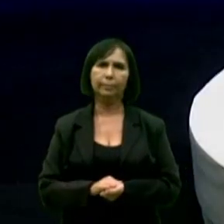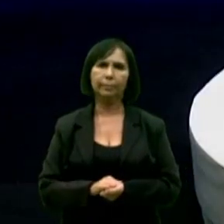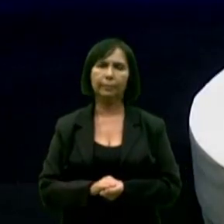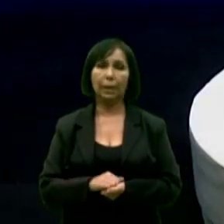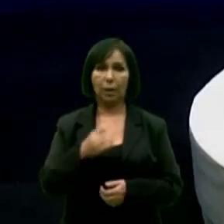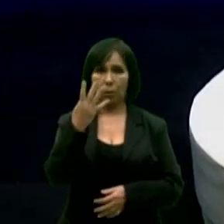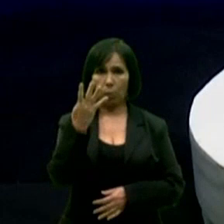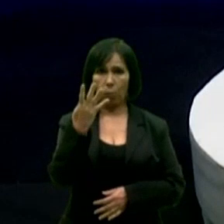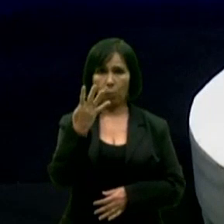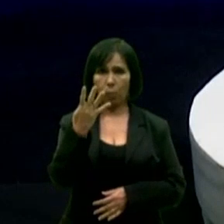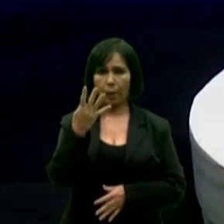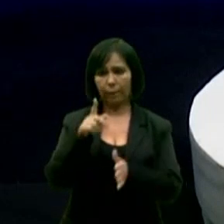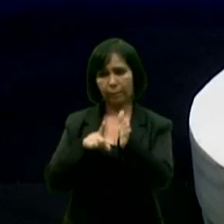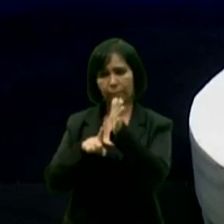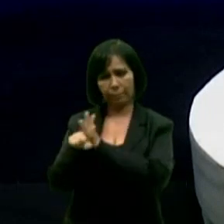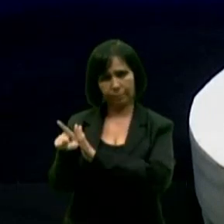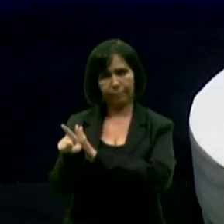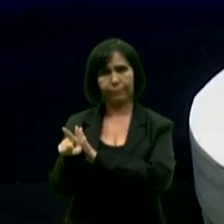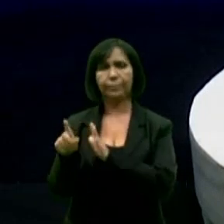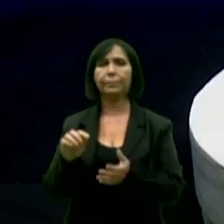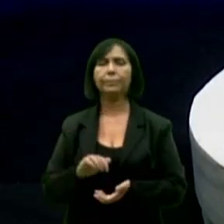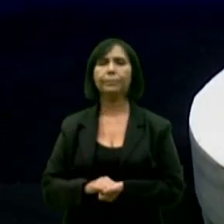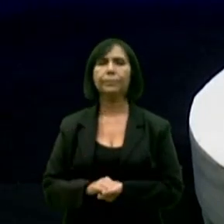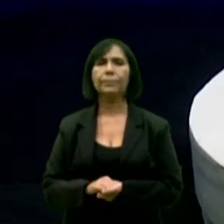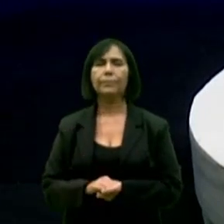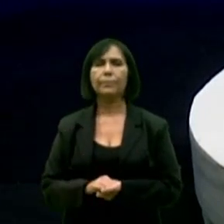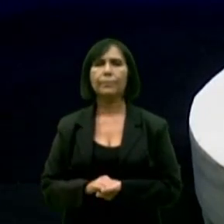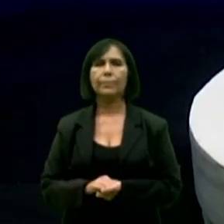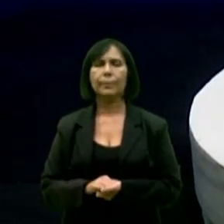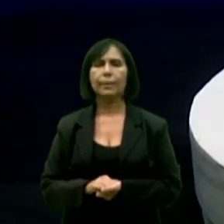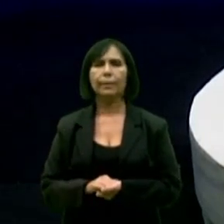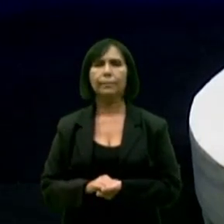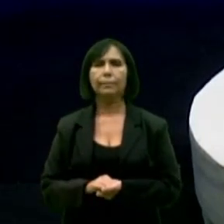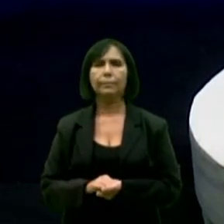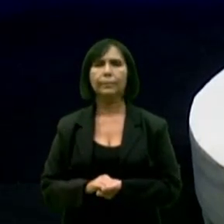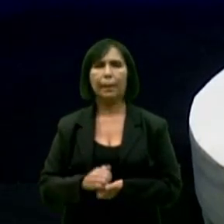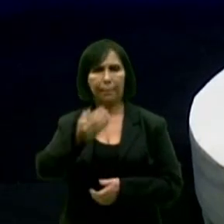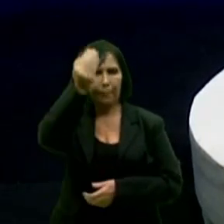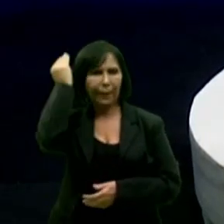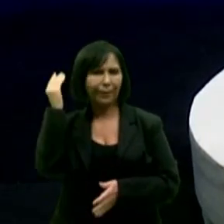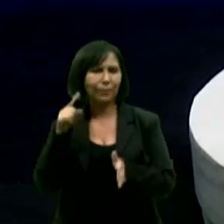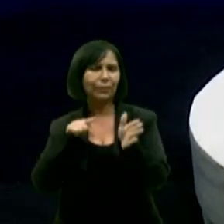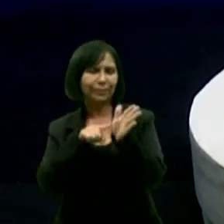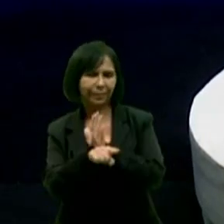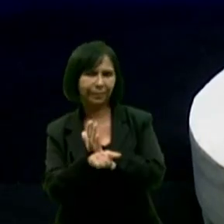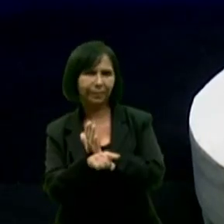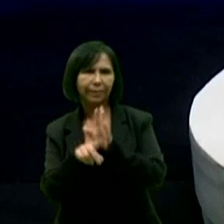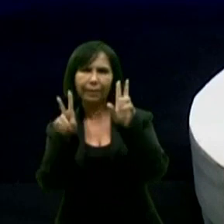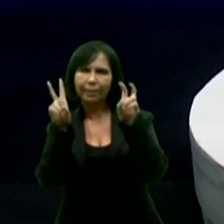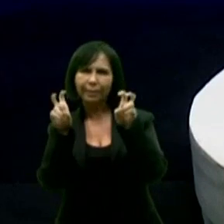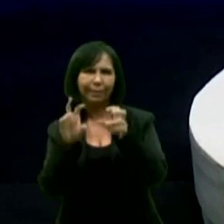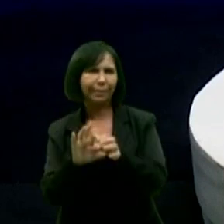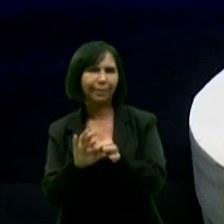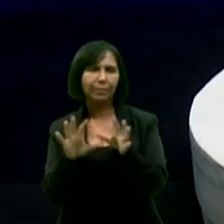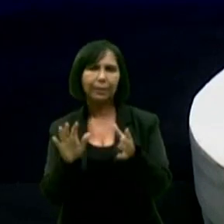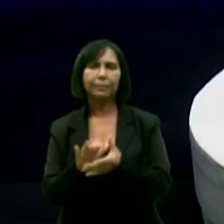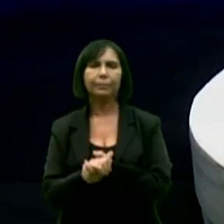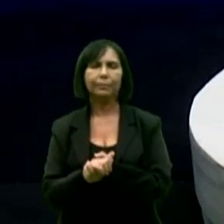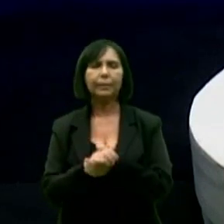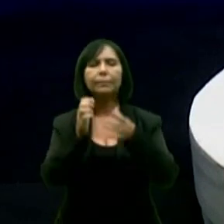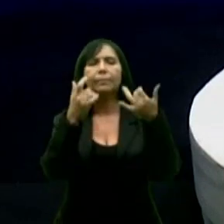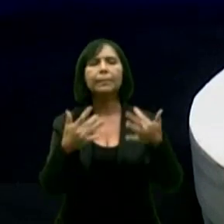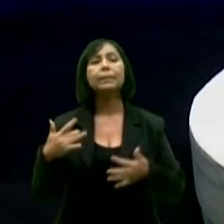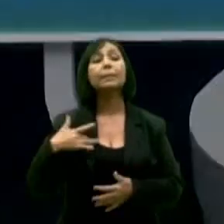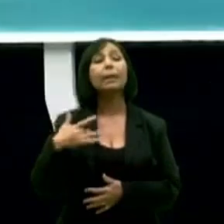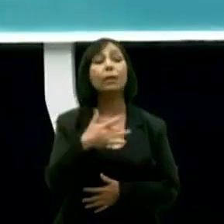Quarta e última rodada deste bloco. Agora quem faz a pergunta é Pedro Cunha Lima, com o tema livre, 30 segundos. Eu quero falar sobre